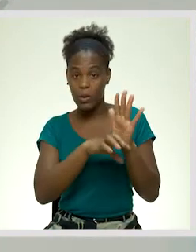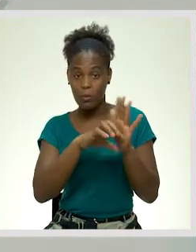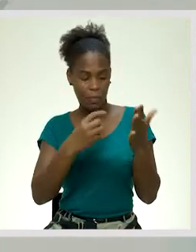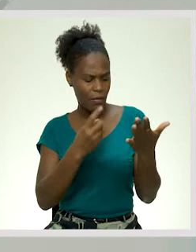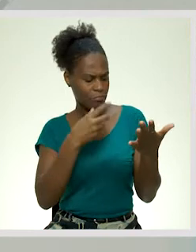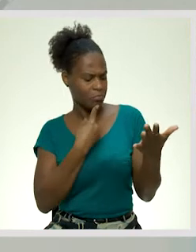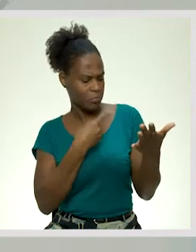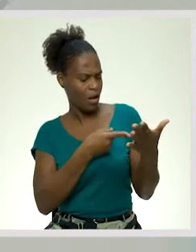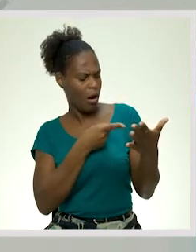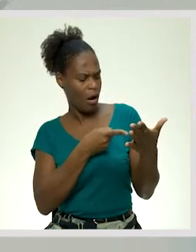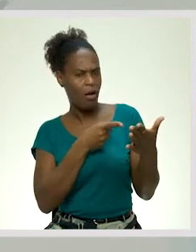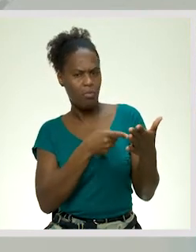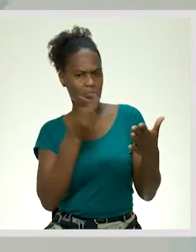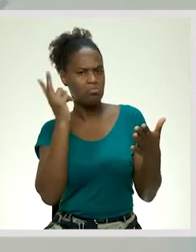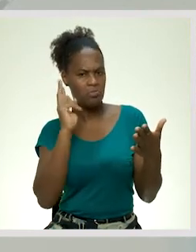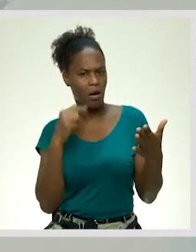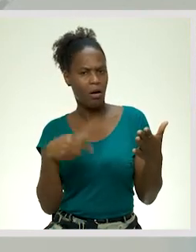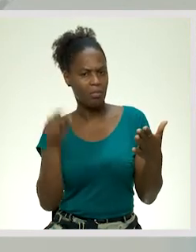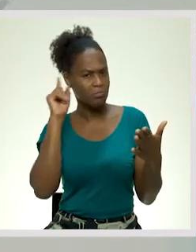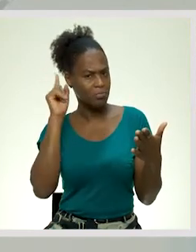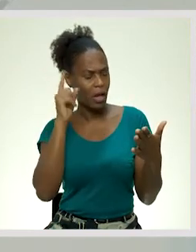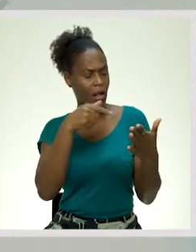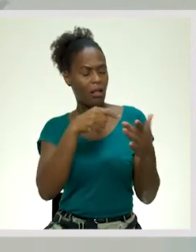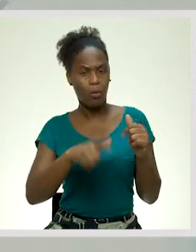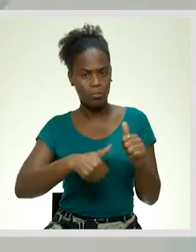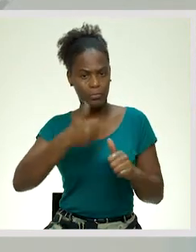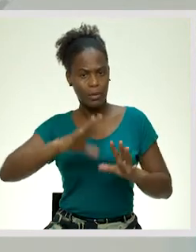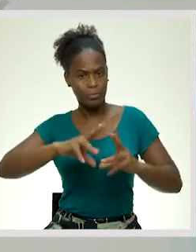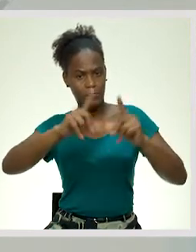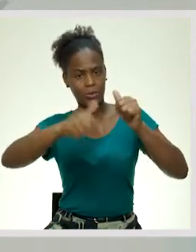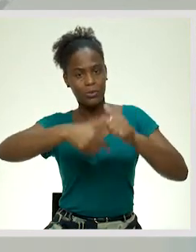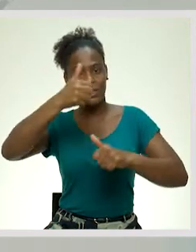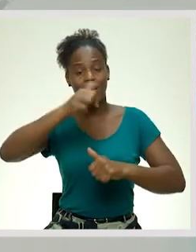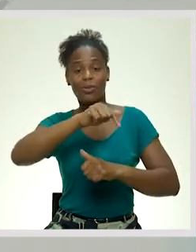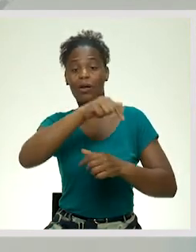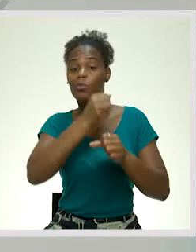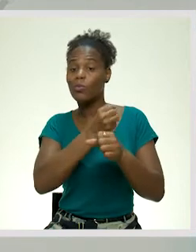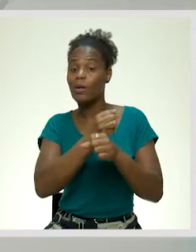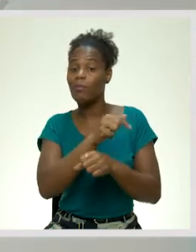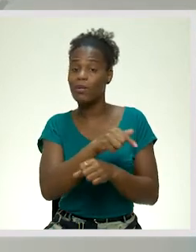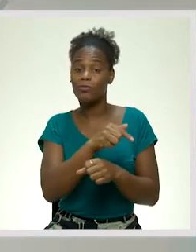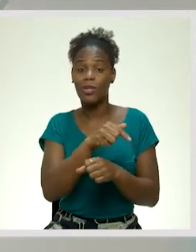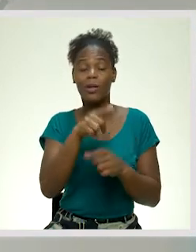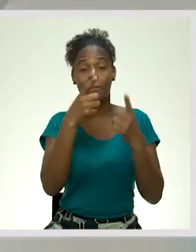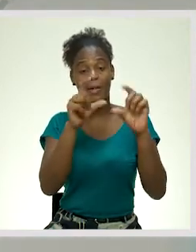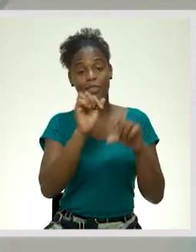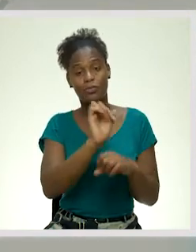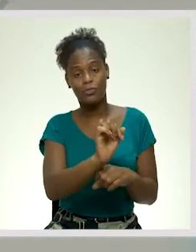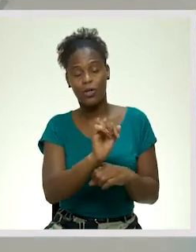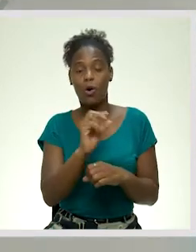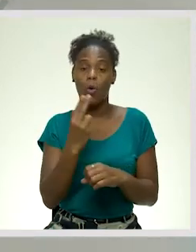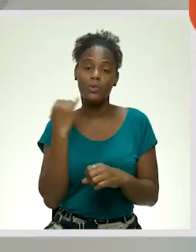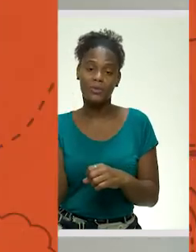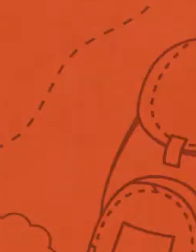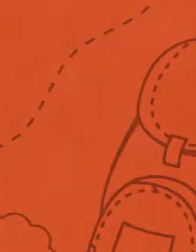perceber que você é uma mais-valia, que você traz o progresso, o sucesso no trabalho da sua empresa ou